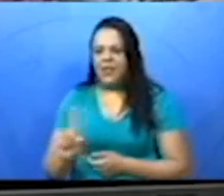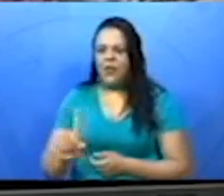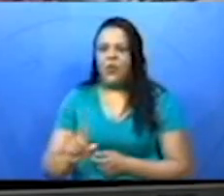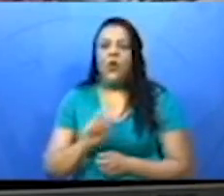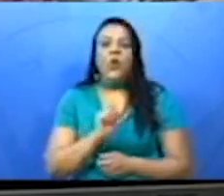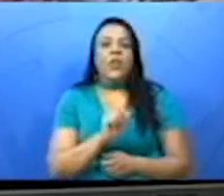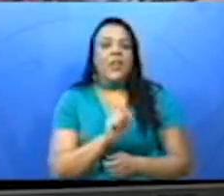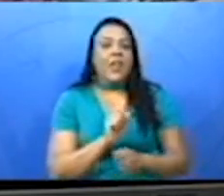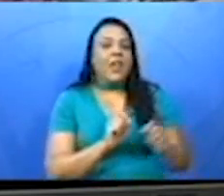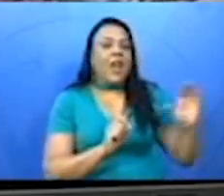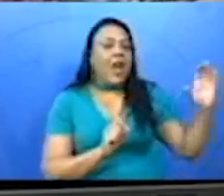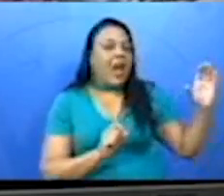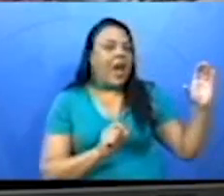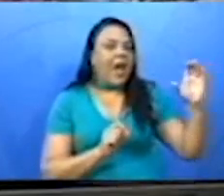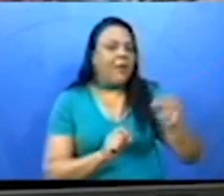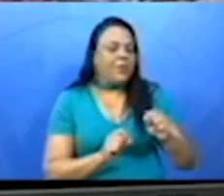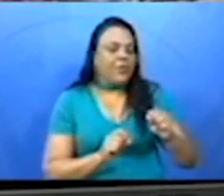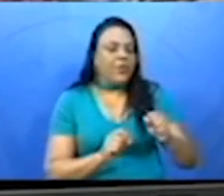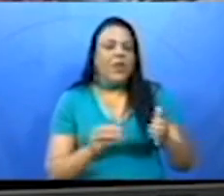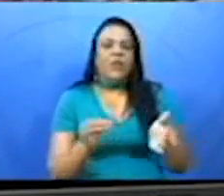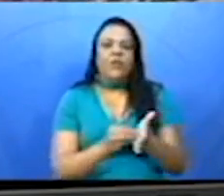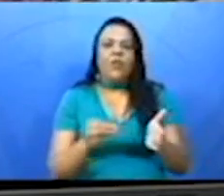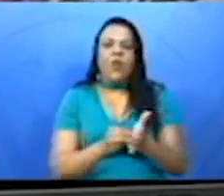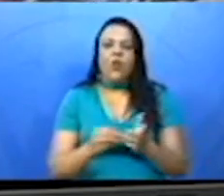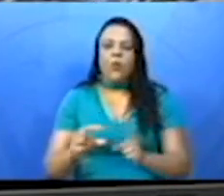faltando o não aqui.